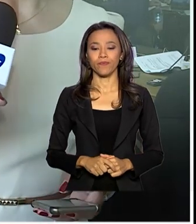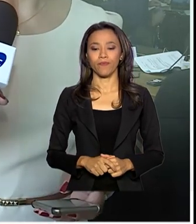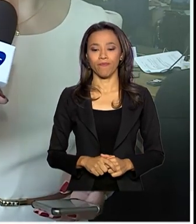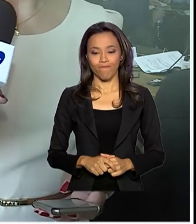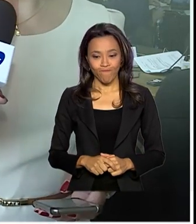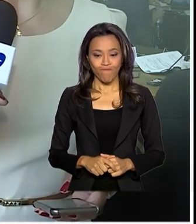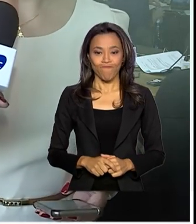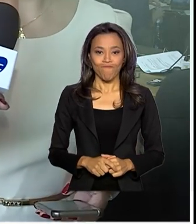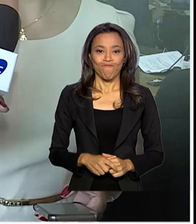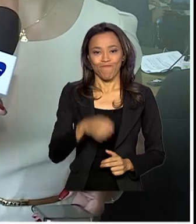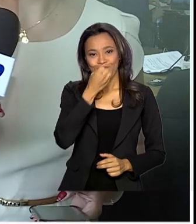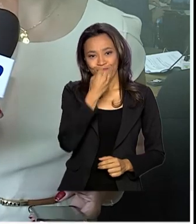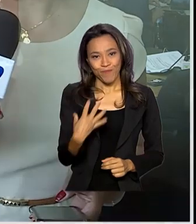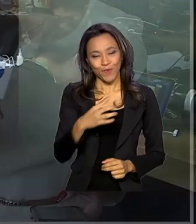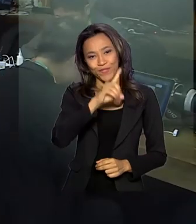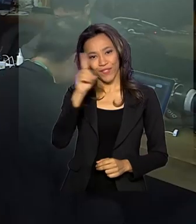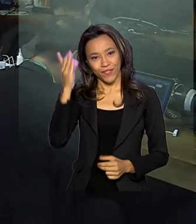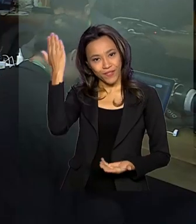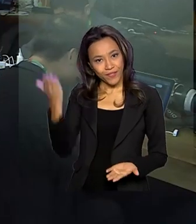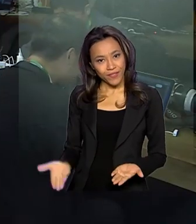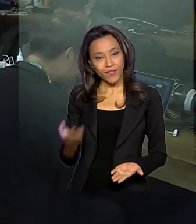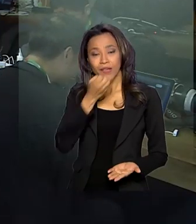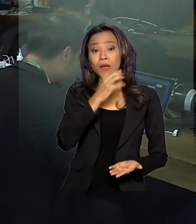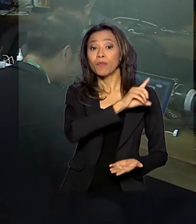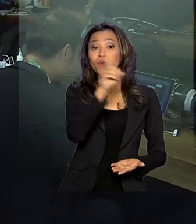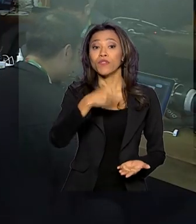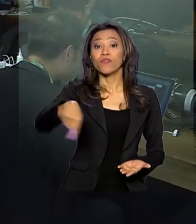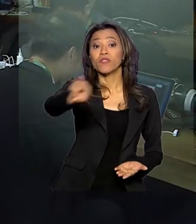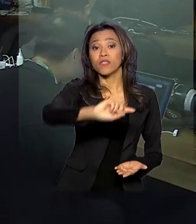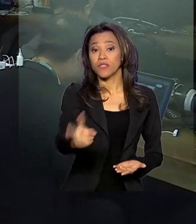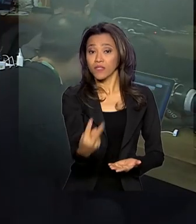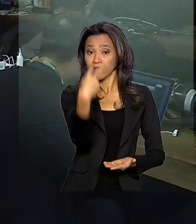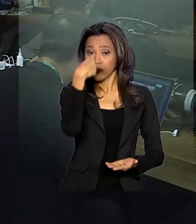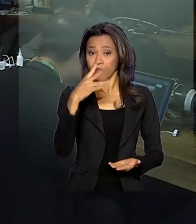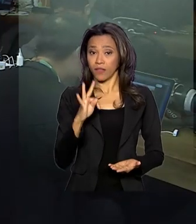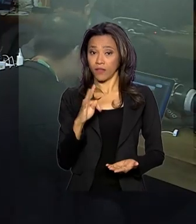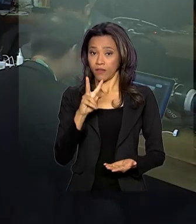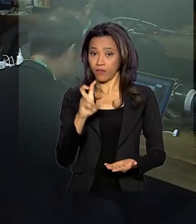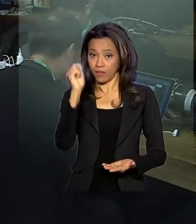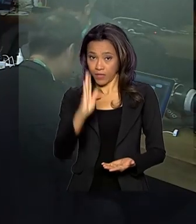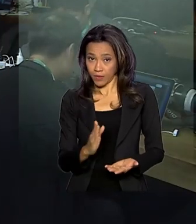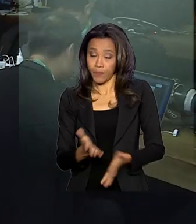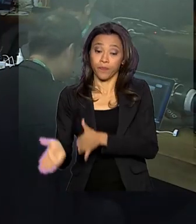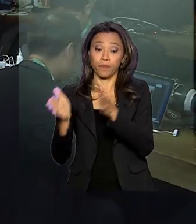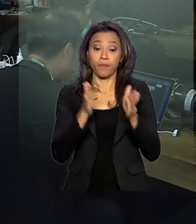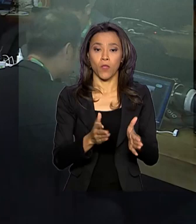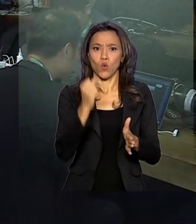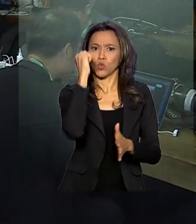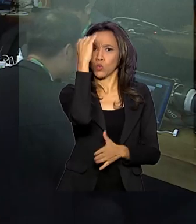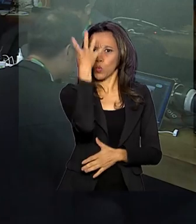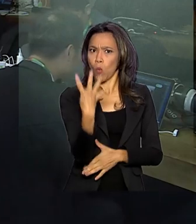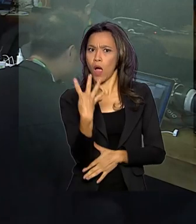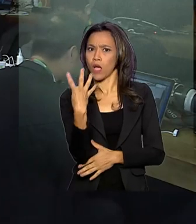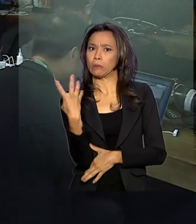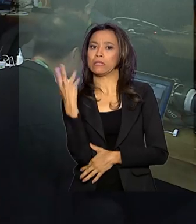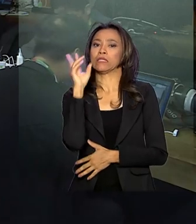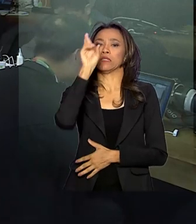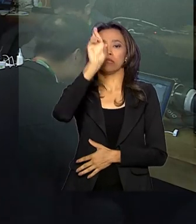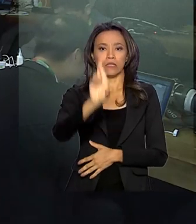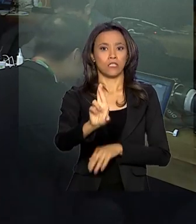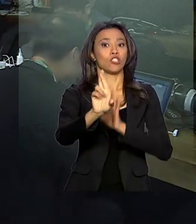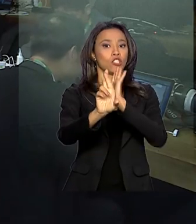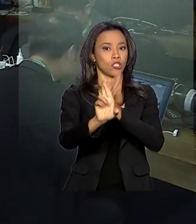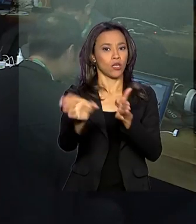Bom dia pra você, Renata. Bom dia pra você que acompanha a TV Brasil. Olha só, Renata, os quatro líderes já chegaram aqui no Palácio do